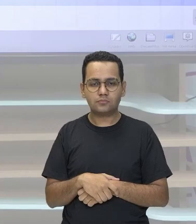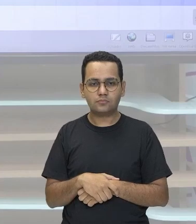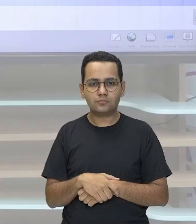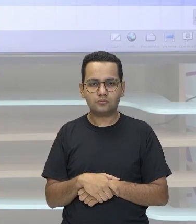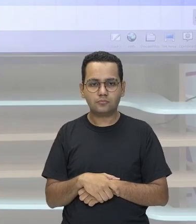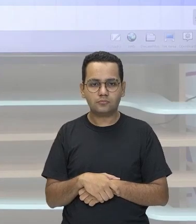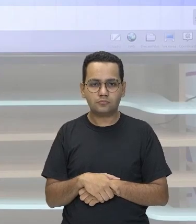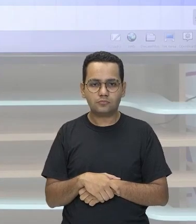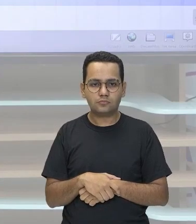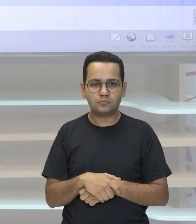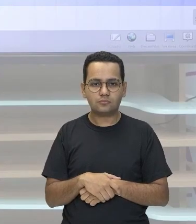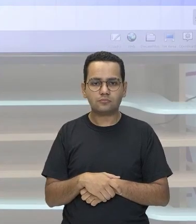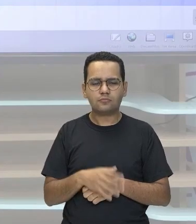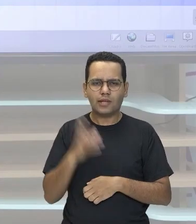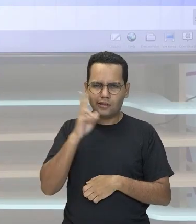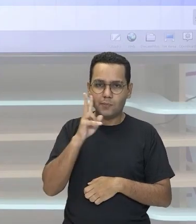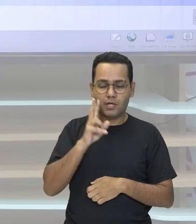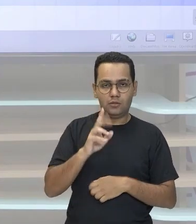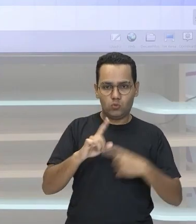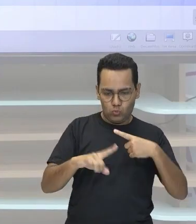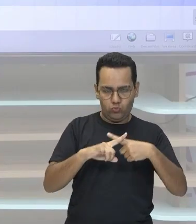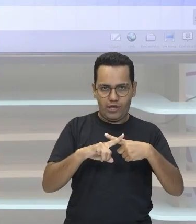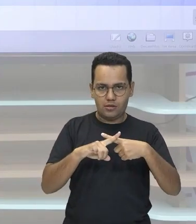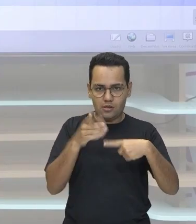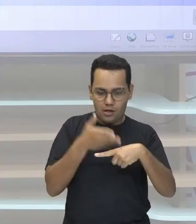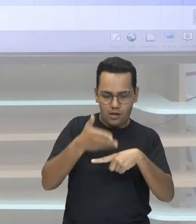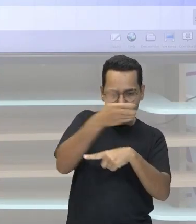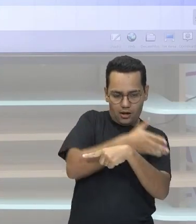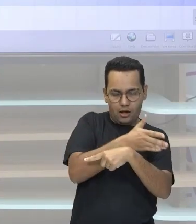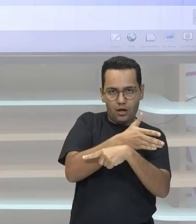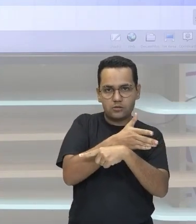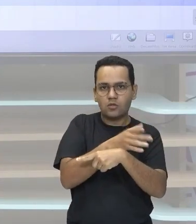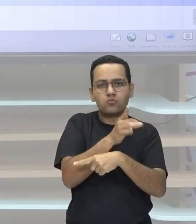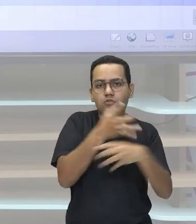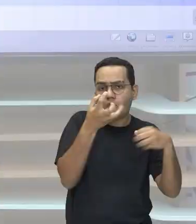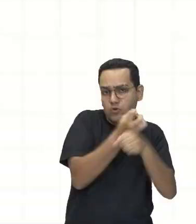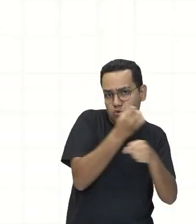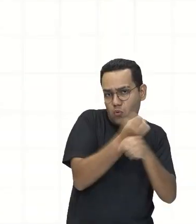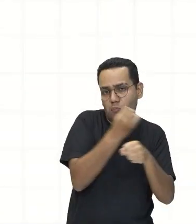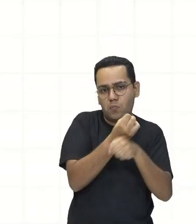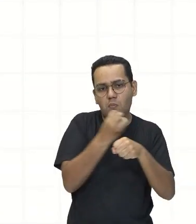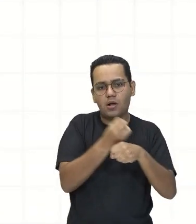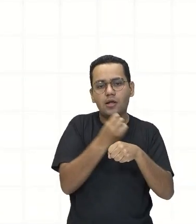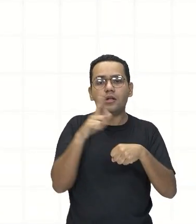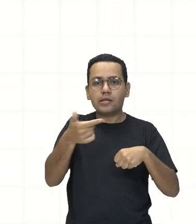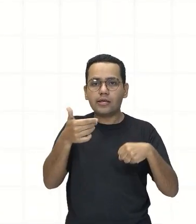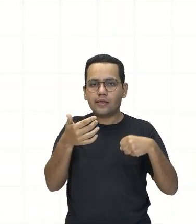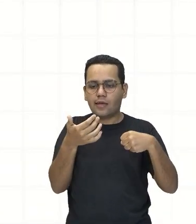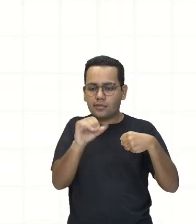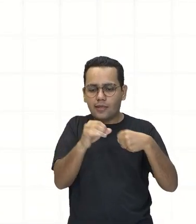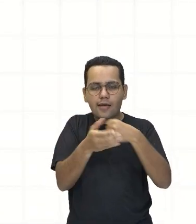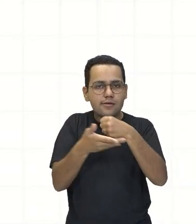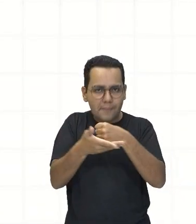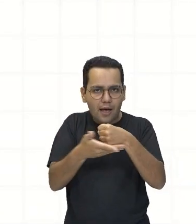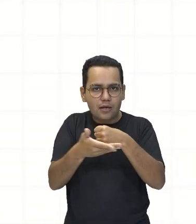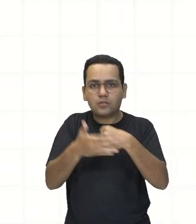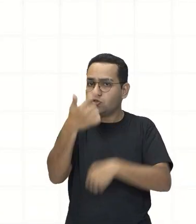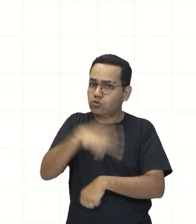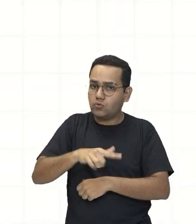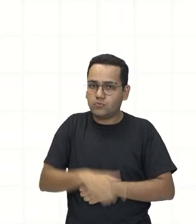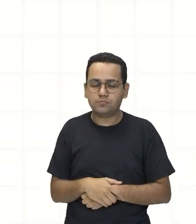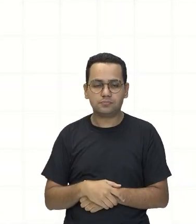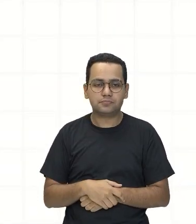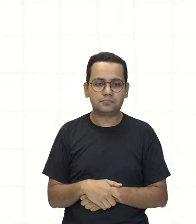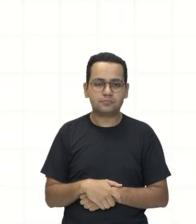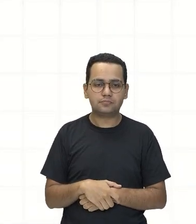estão Na frente da base 10 E vai repeti-la Então, me segue Olha só Então, temos aqui ainda